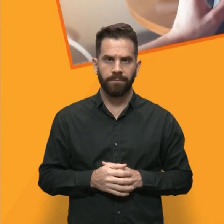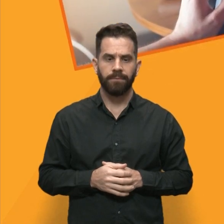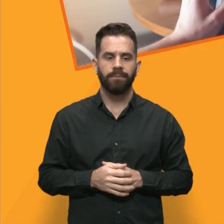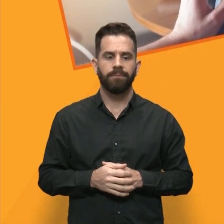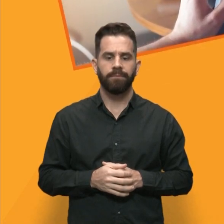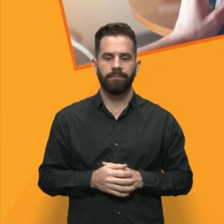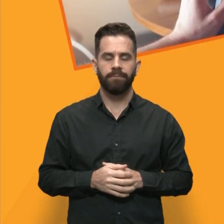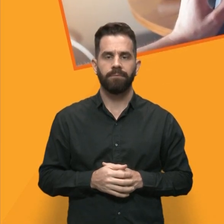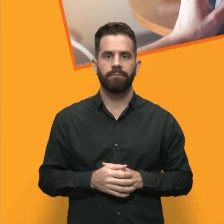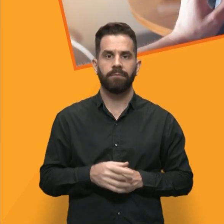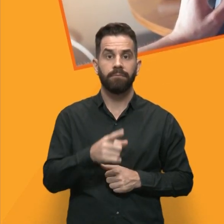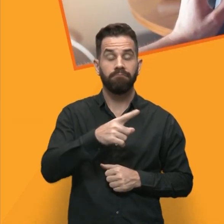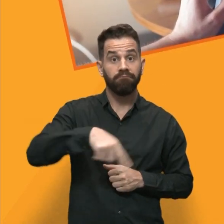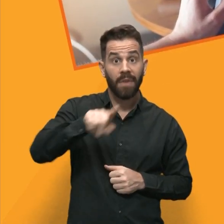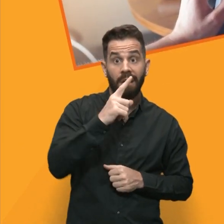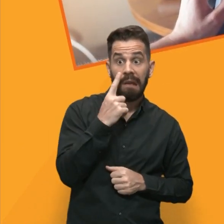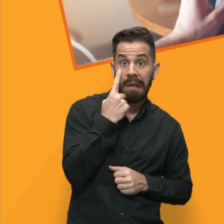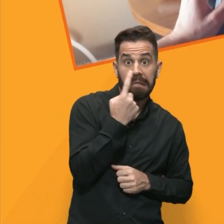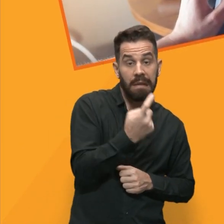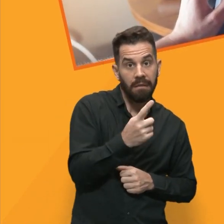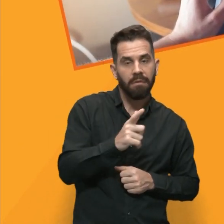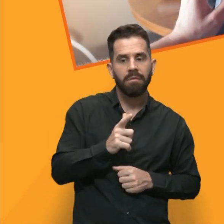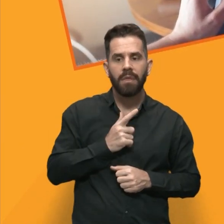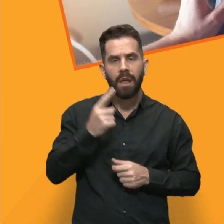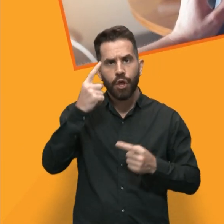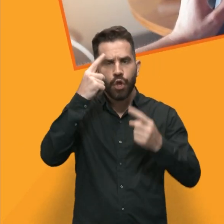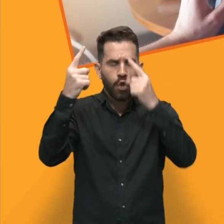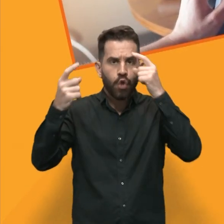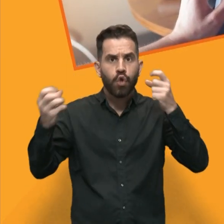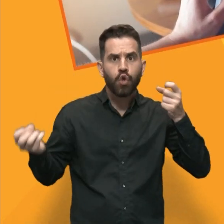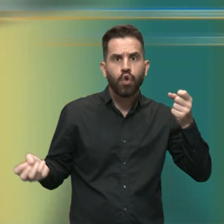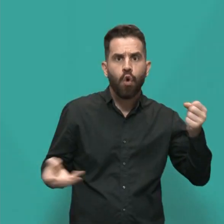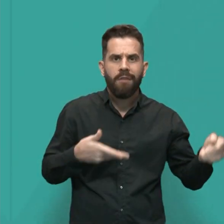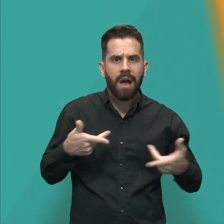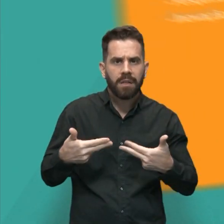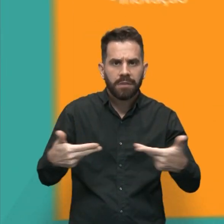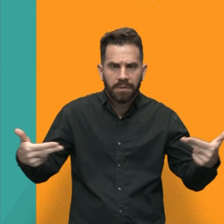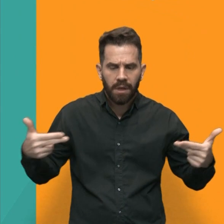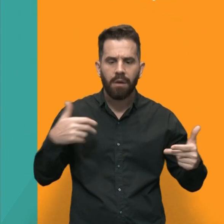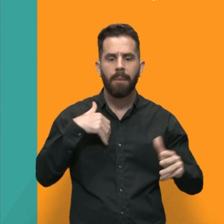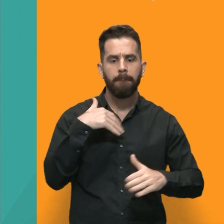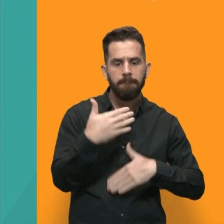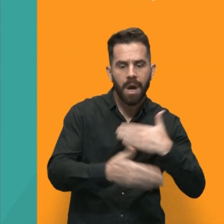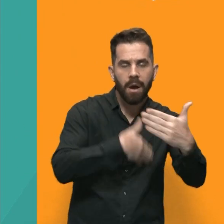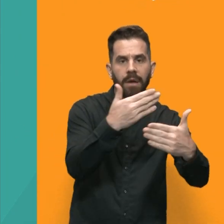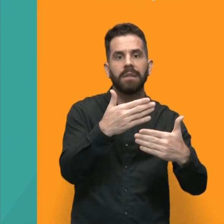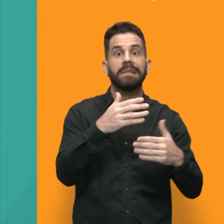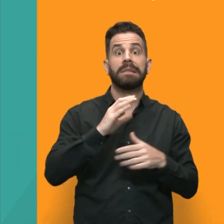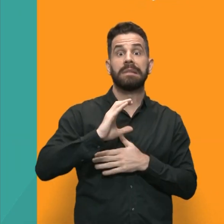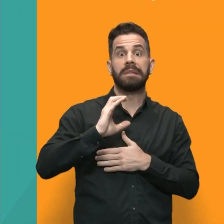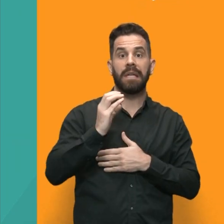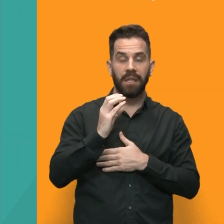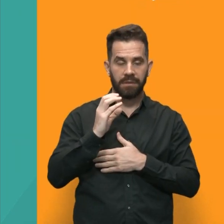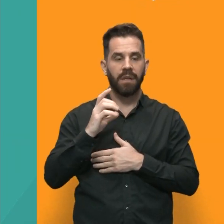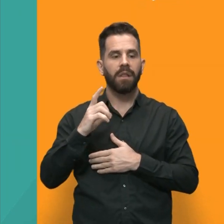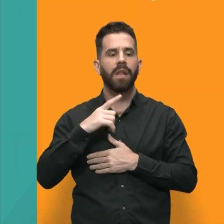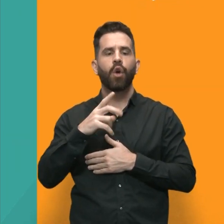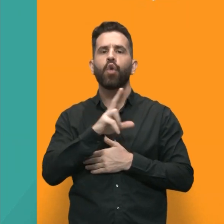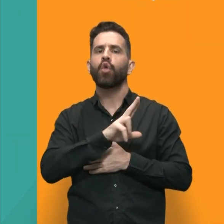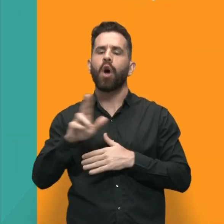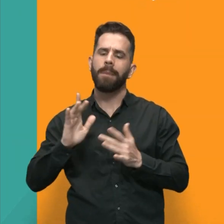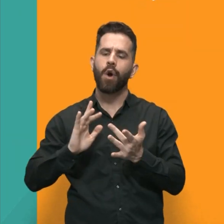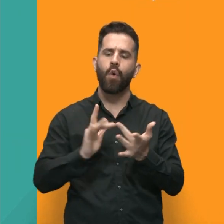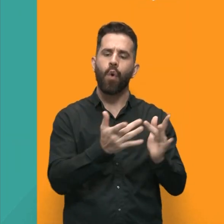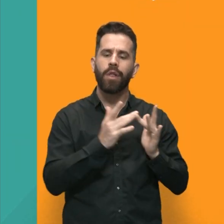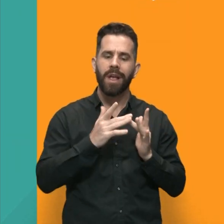Você tem interesse em inovação e desenvolvimento da ciência? O Conecta Pós é um programa de relacionamento que